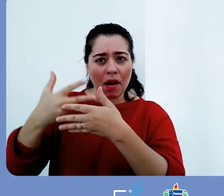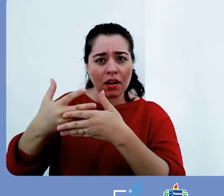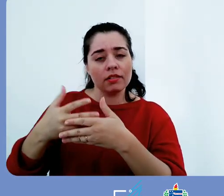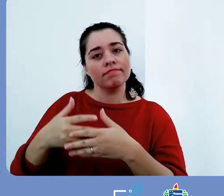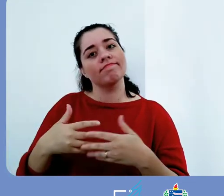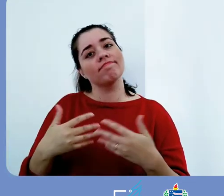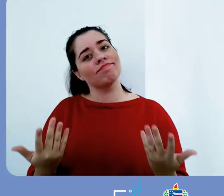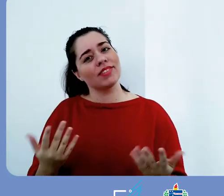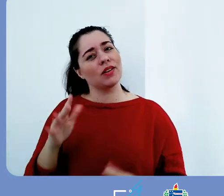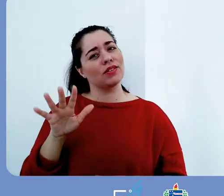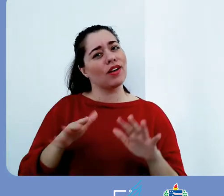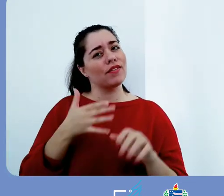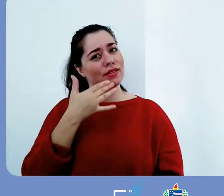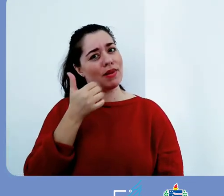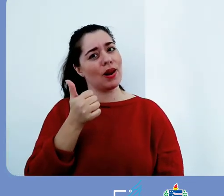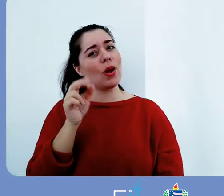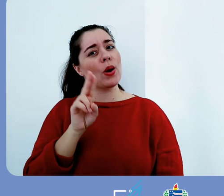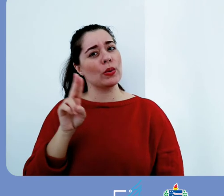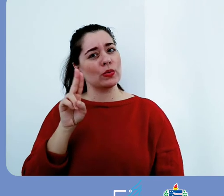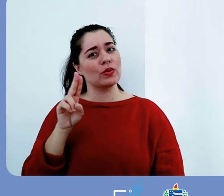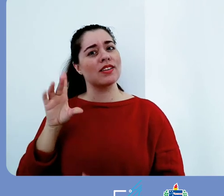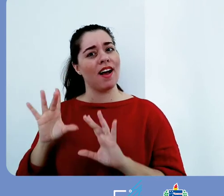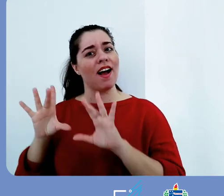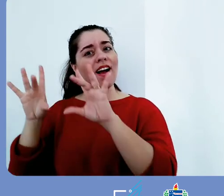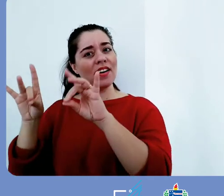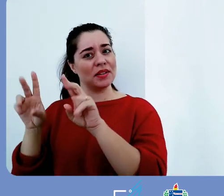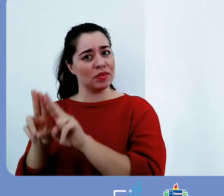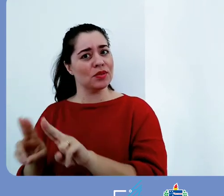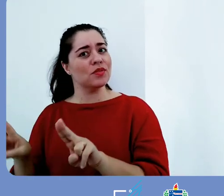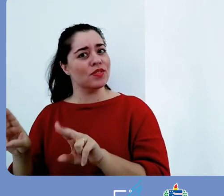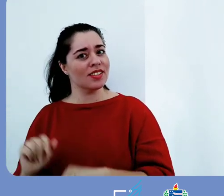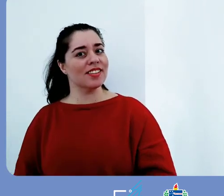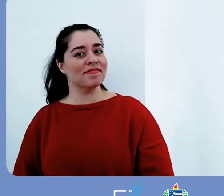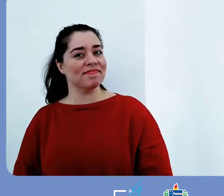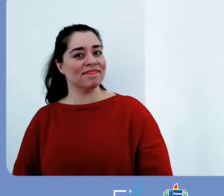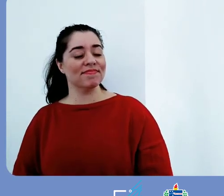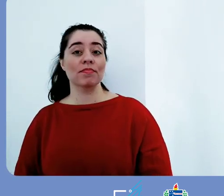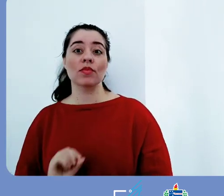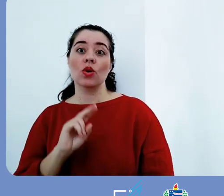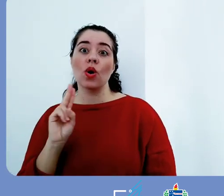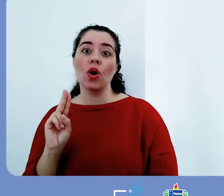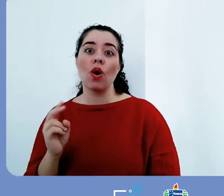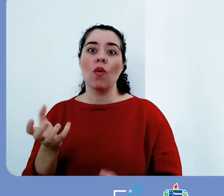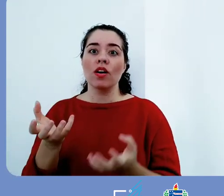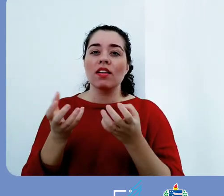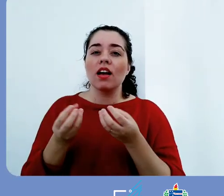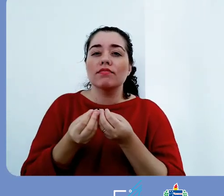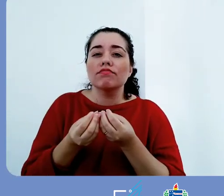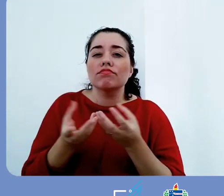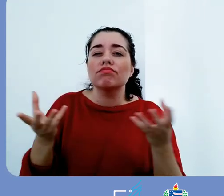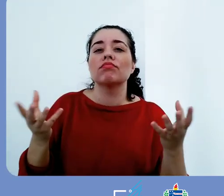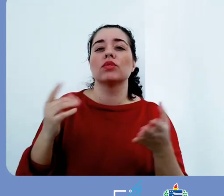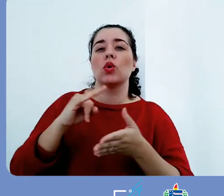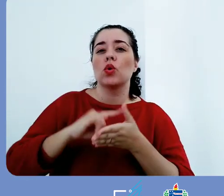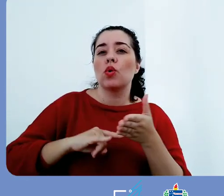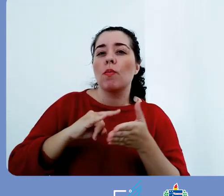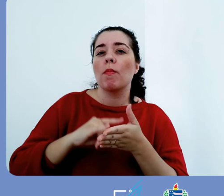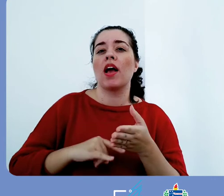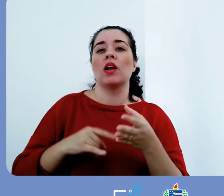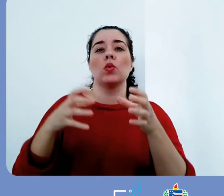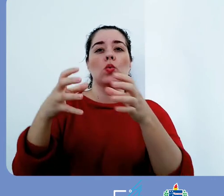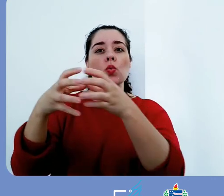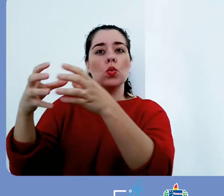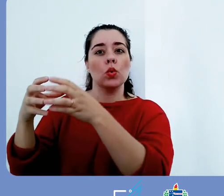pasta Zufski. Se o teu interesse é disponibilizar imagens fotográficas, fotos,